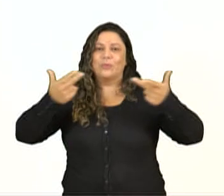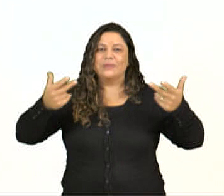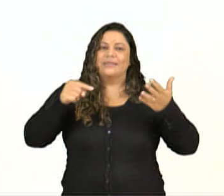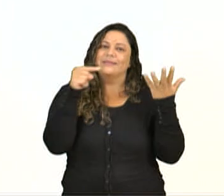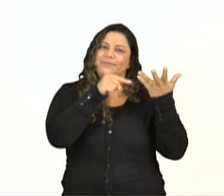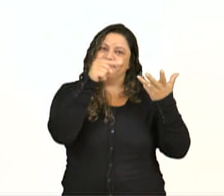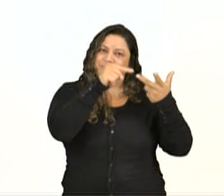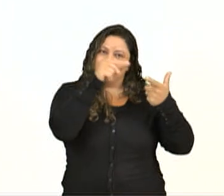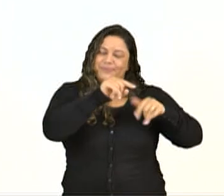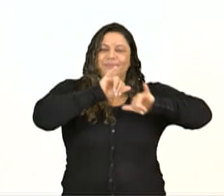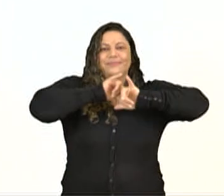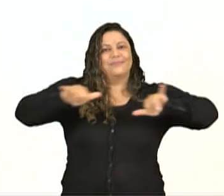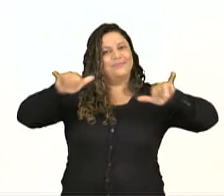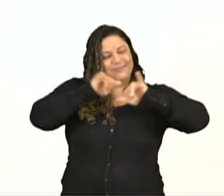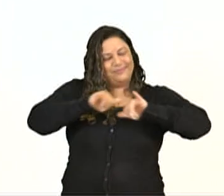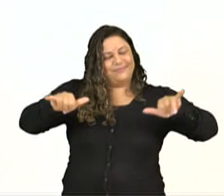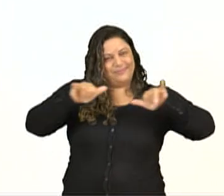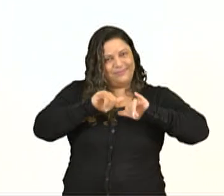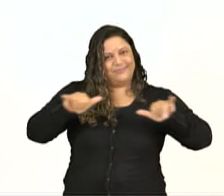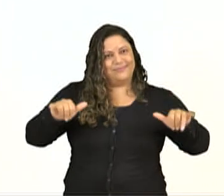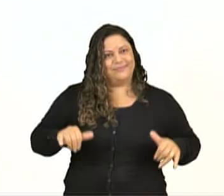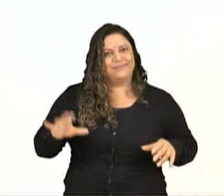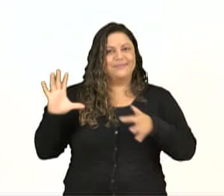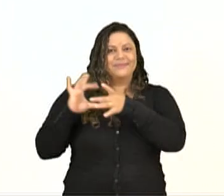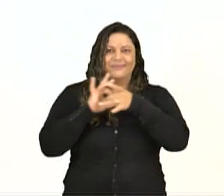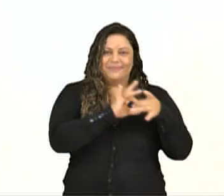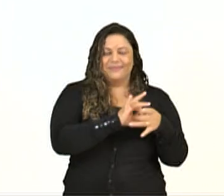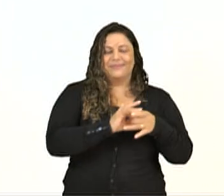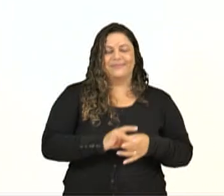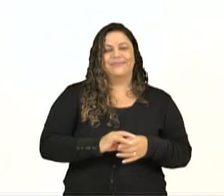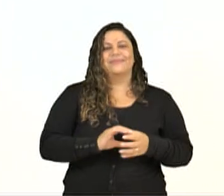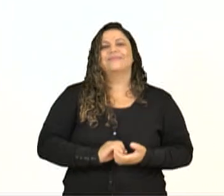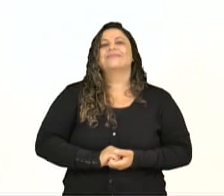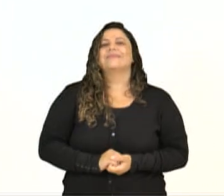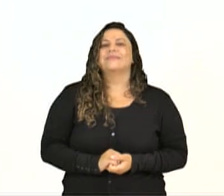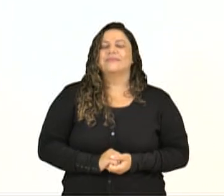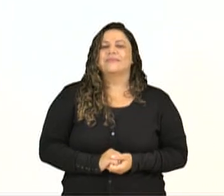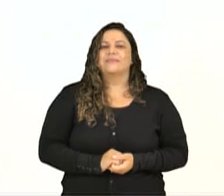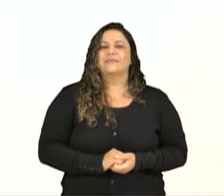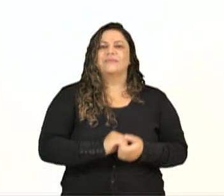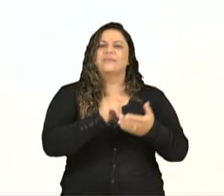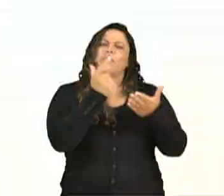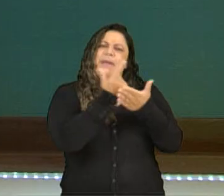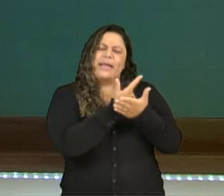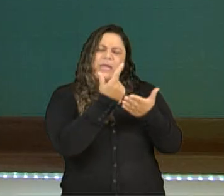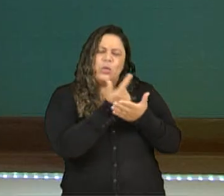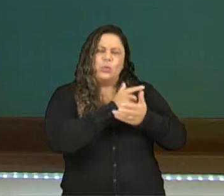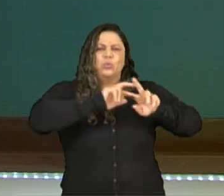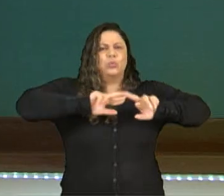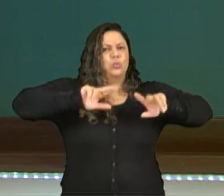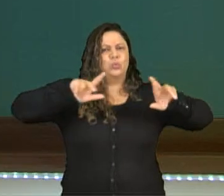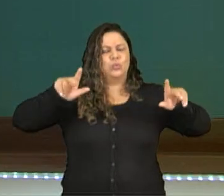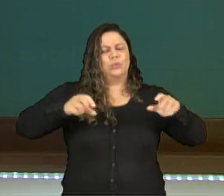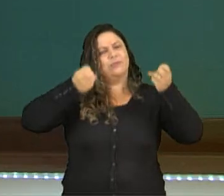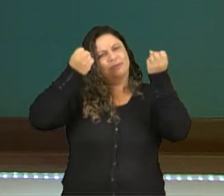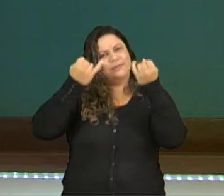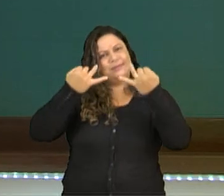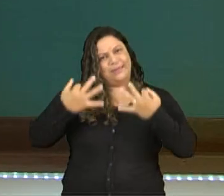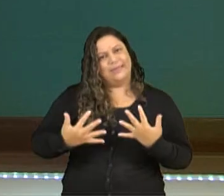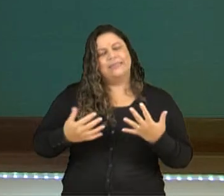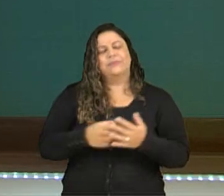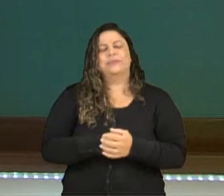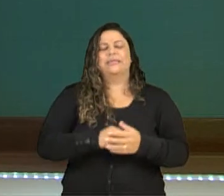né, informações ali ligadas na notícia. Por meios jornalísticos, todos aqueles meios que eu falei para vocês.